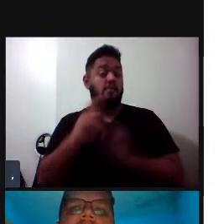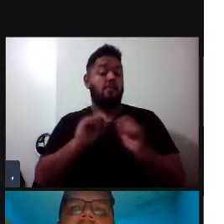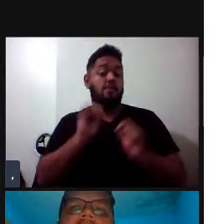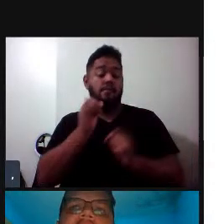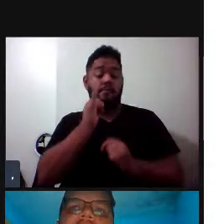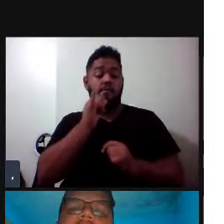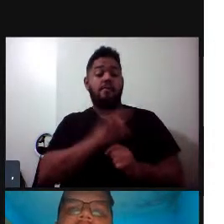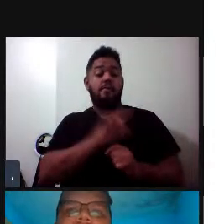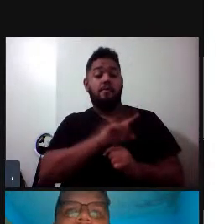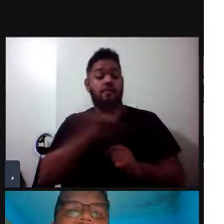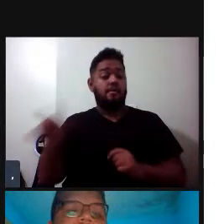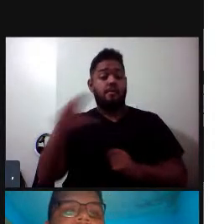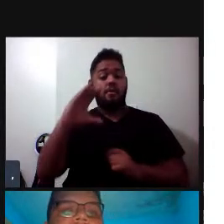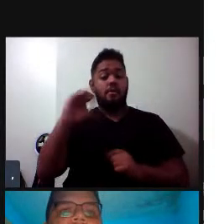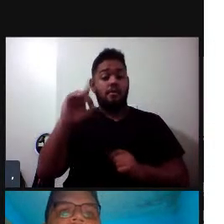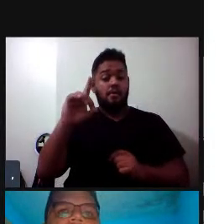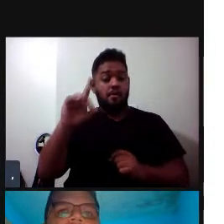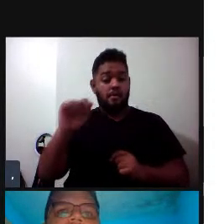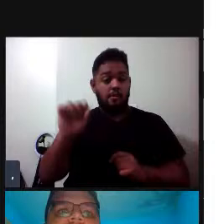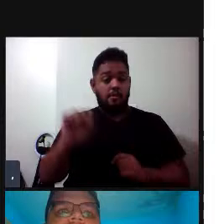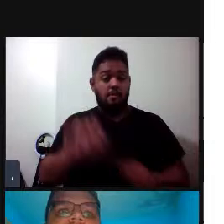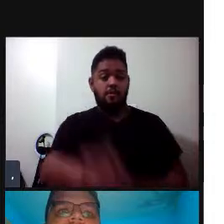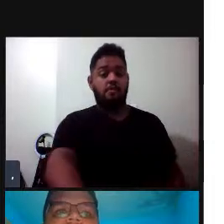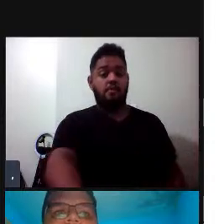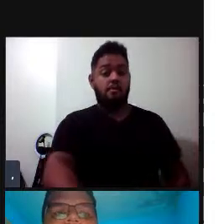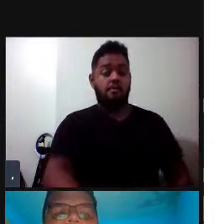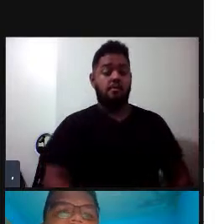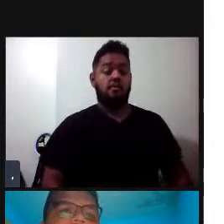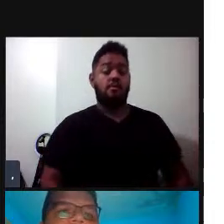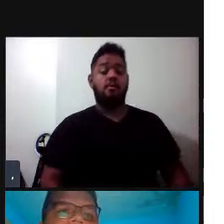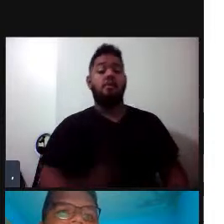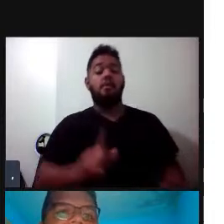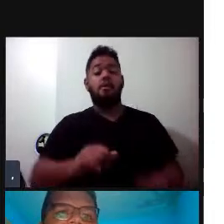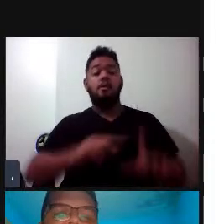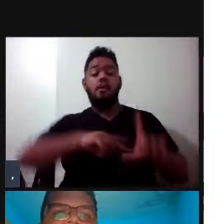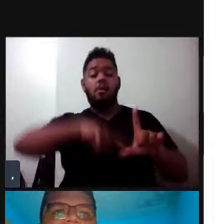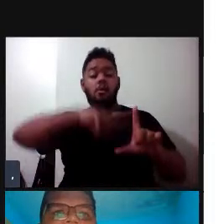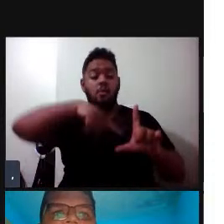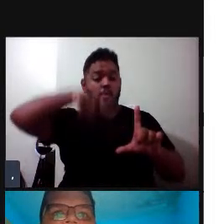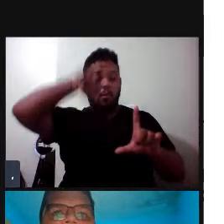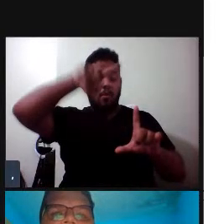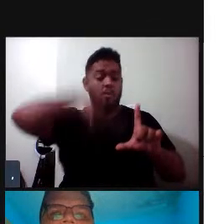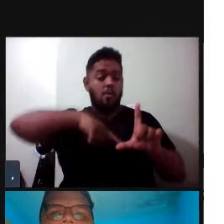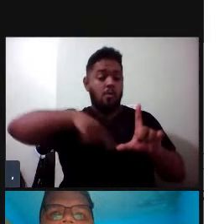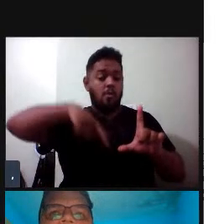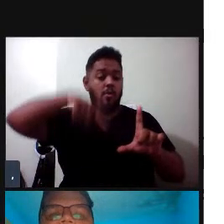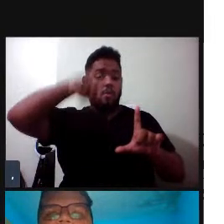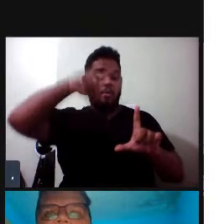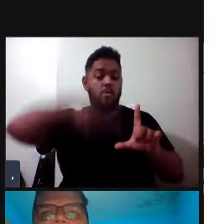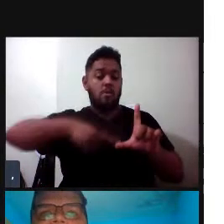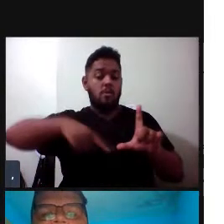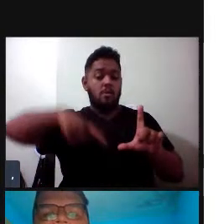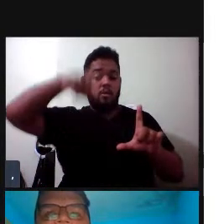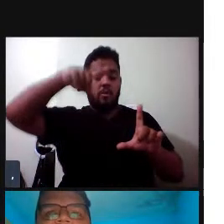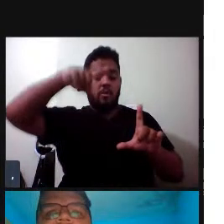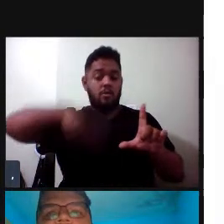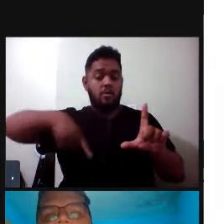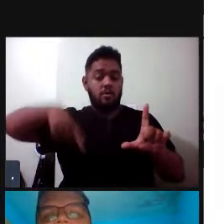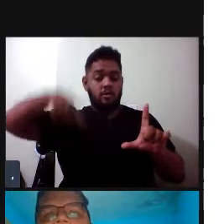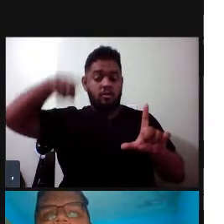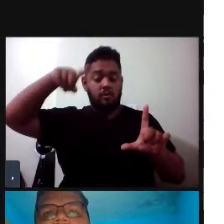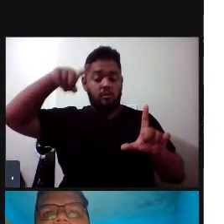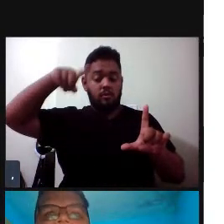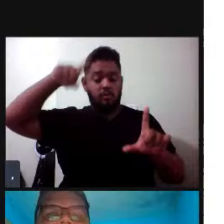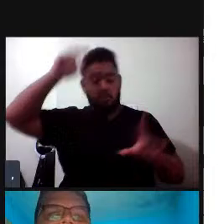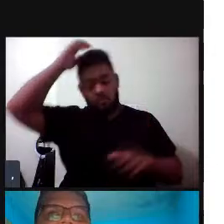codas que as cachalotes emitam, que são sequências estereotipadas de cliques, como a Marta falou na apresentação dela,